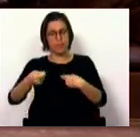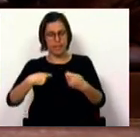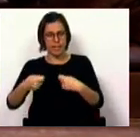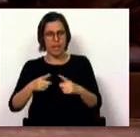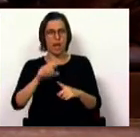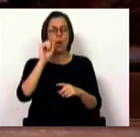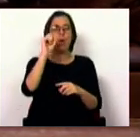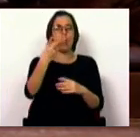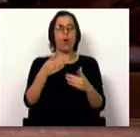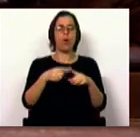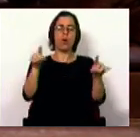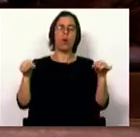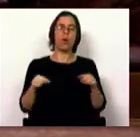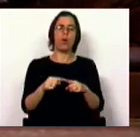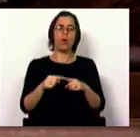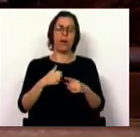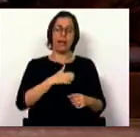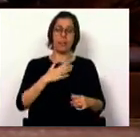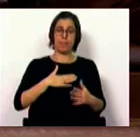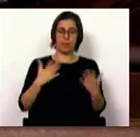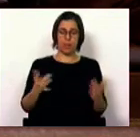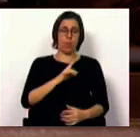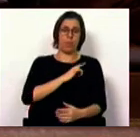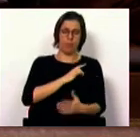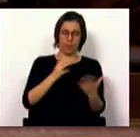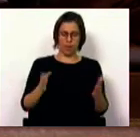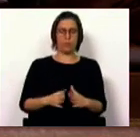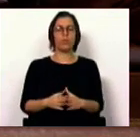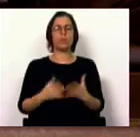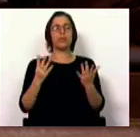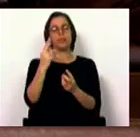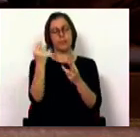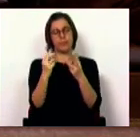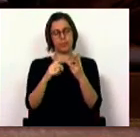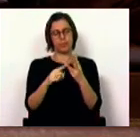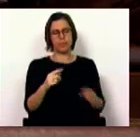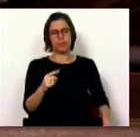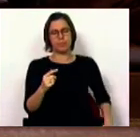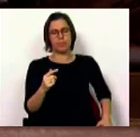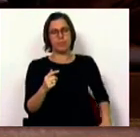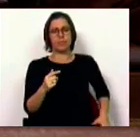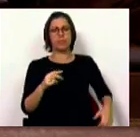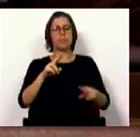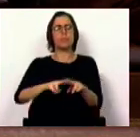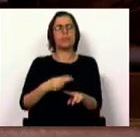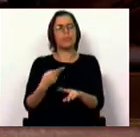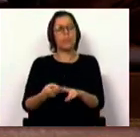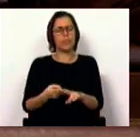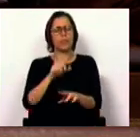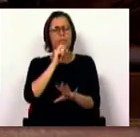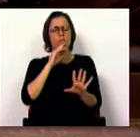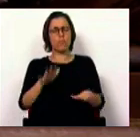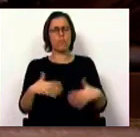ou em espaços empresariais. Em terceiro lugar, o reforço da